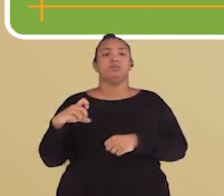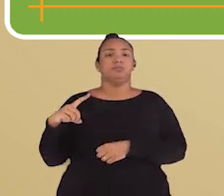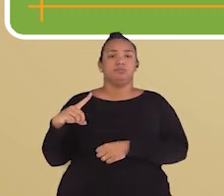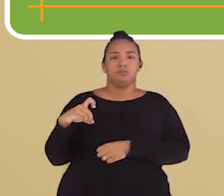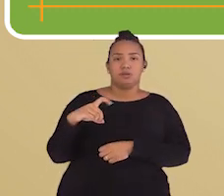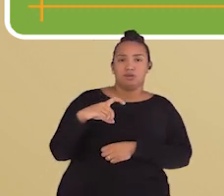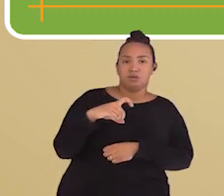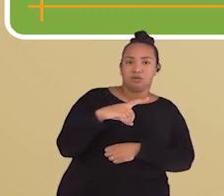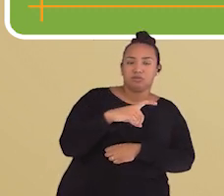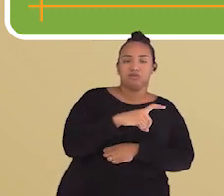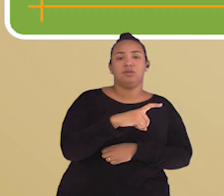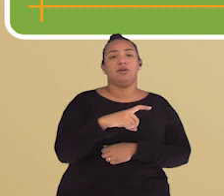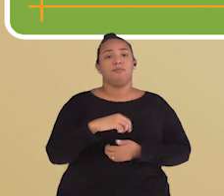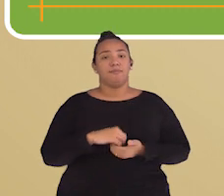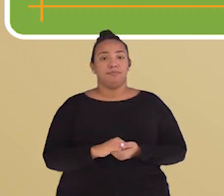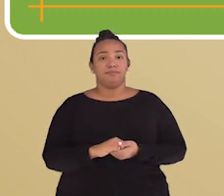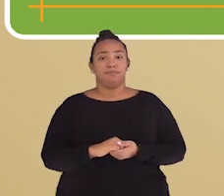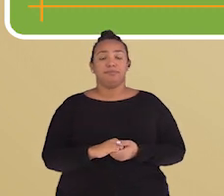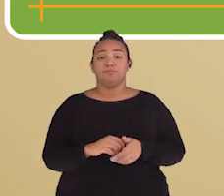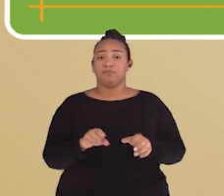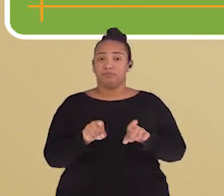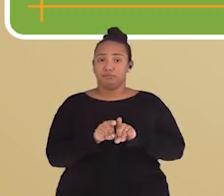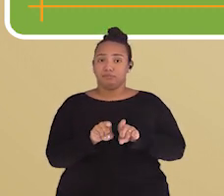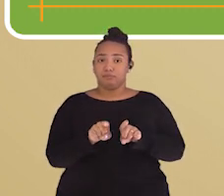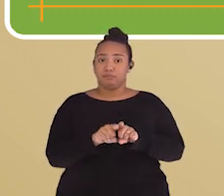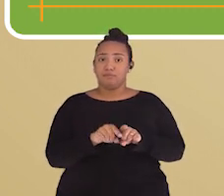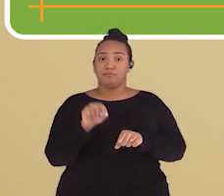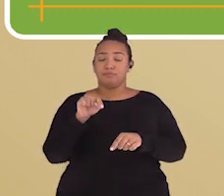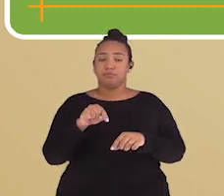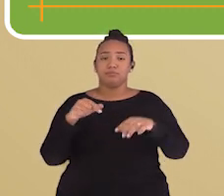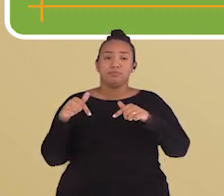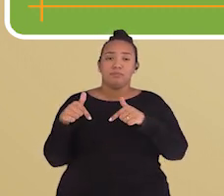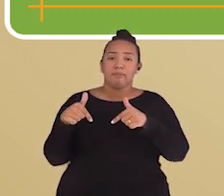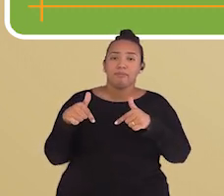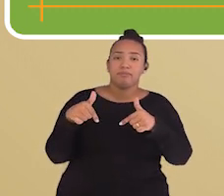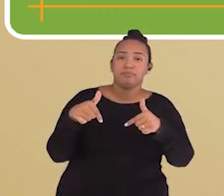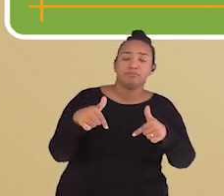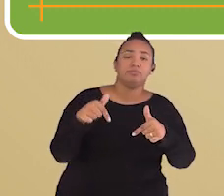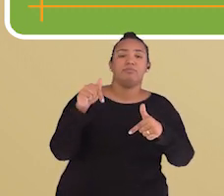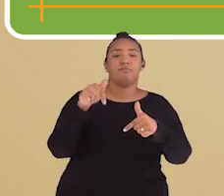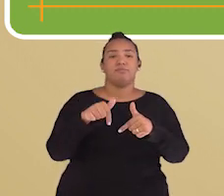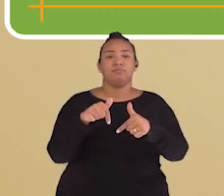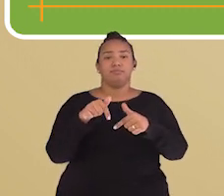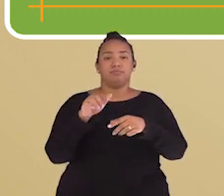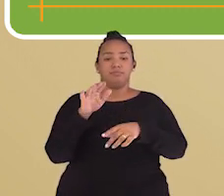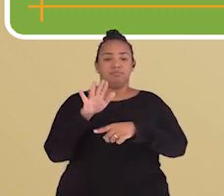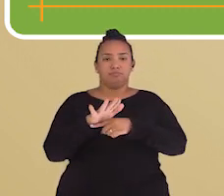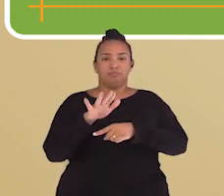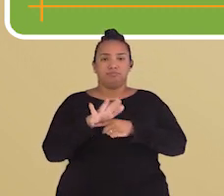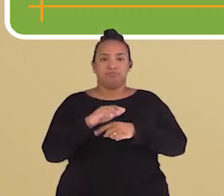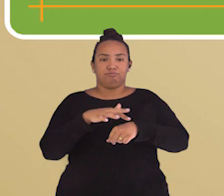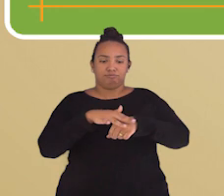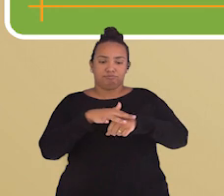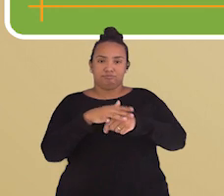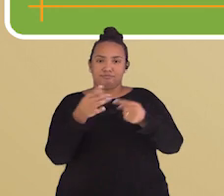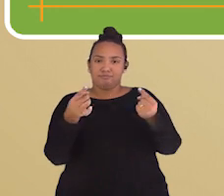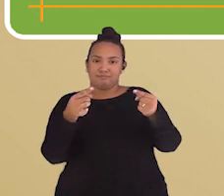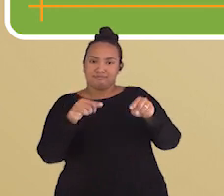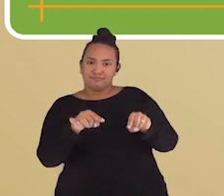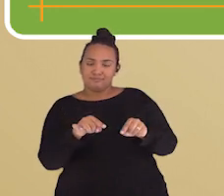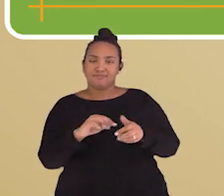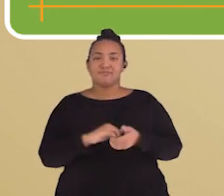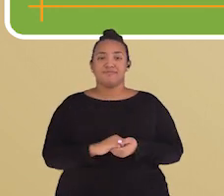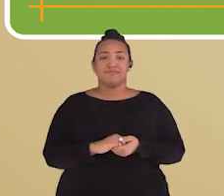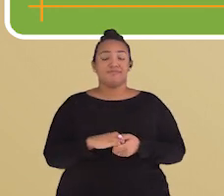protozoários, atitudes e medidas adequadas para a prevenção de doenças a elas associadas. O nosso